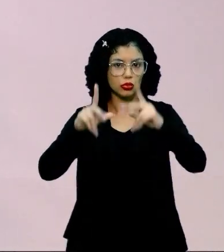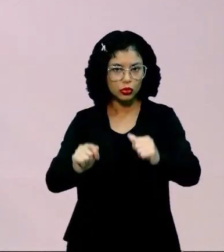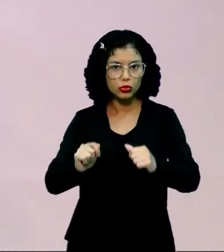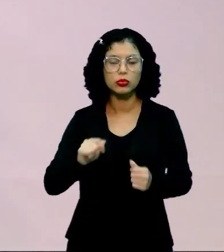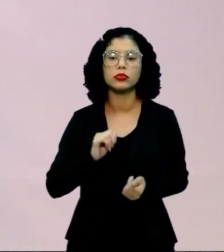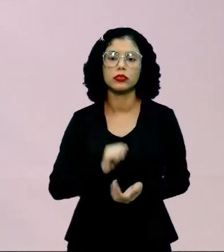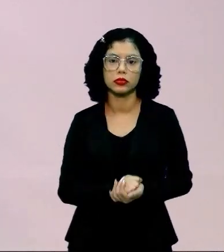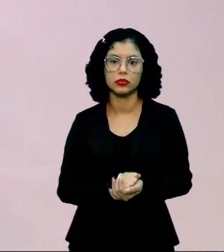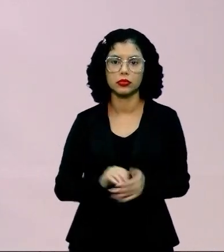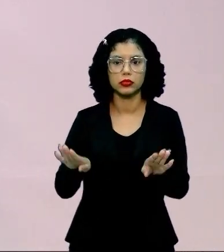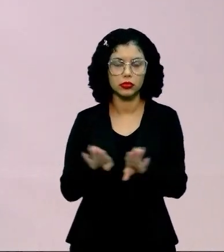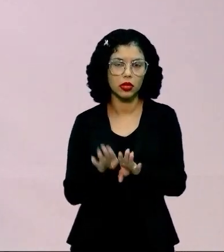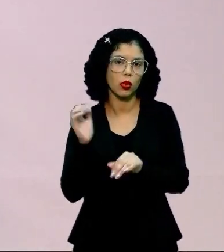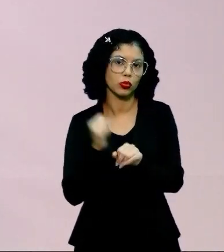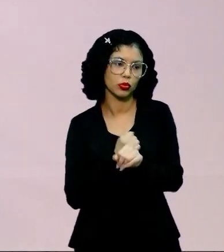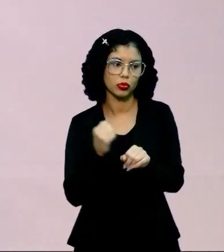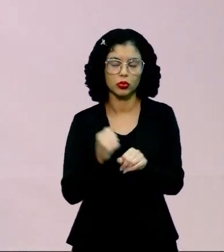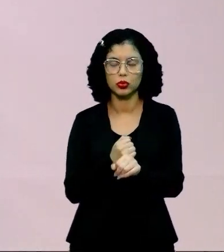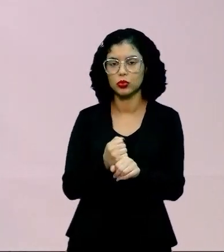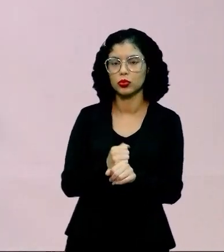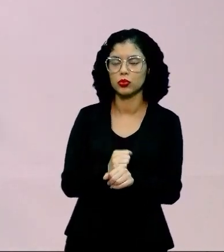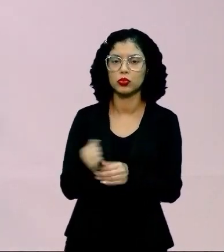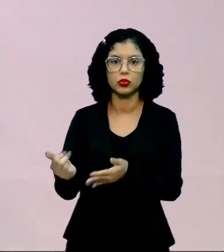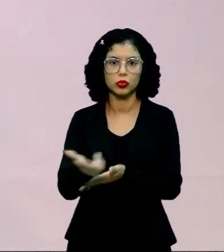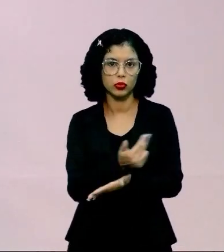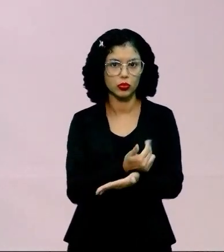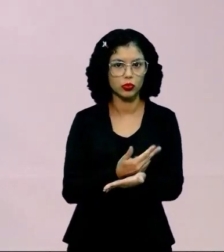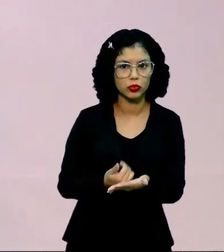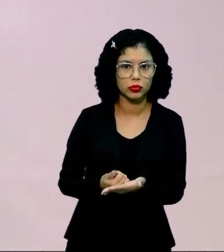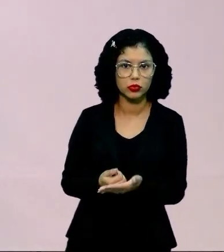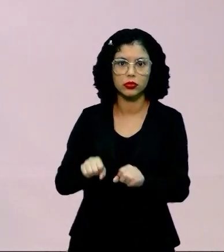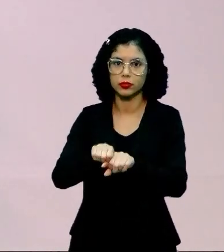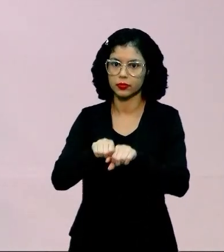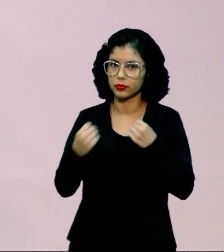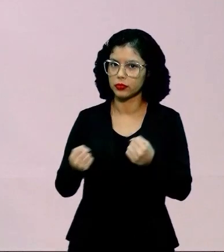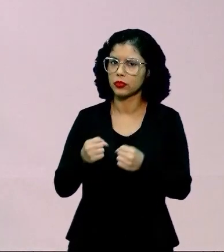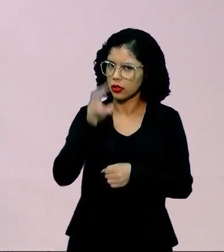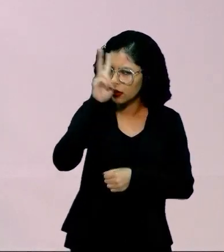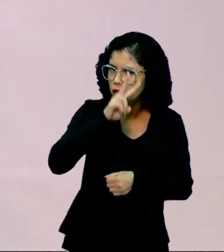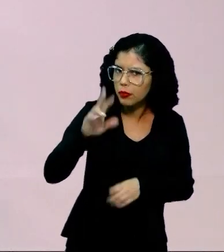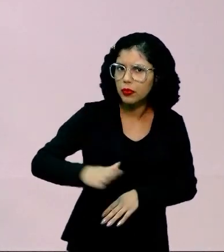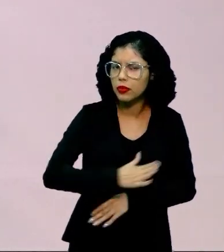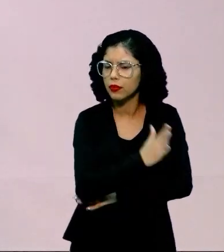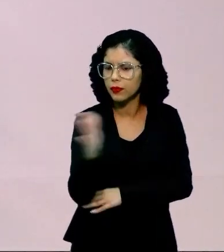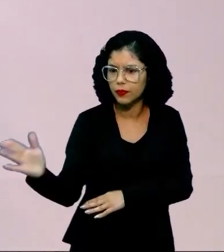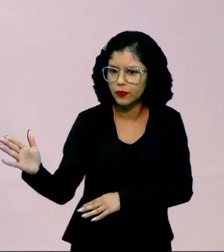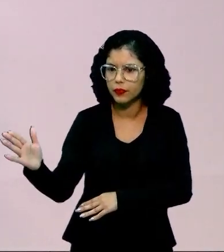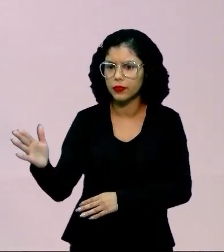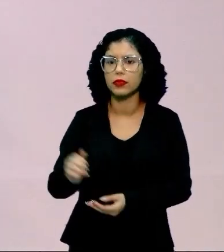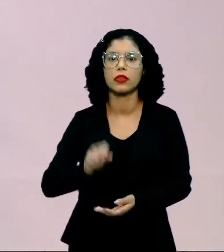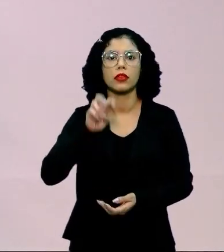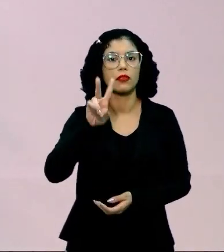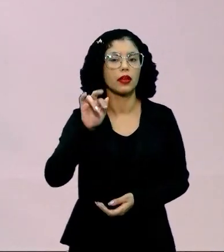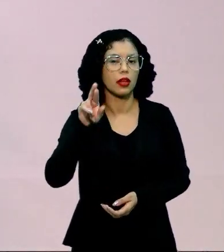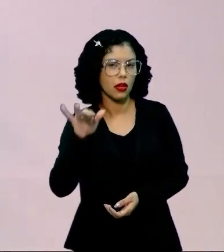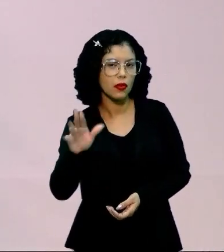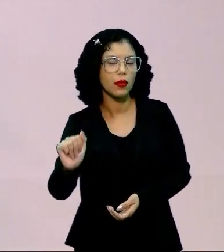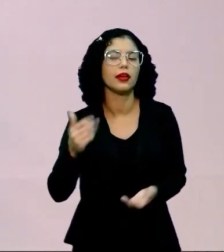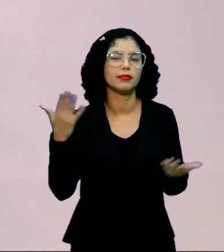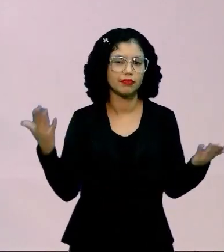eles estão construindo uma arte de ruptura, lembram? Ruptura, vanguardas